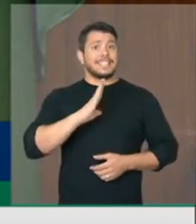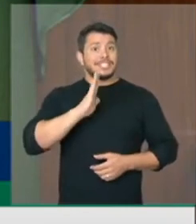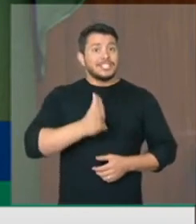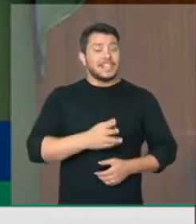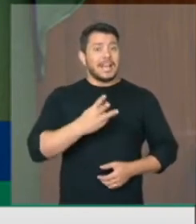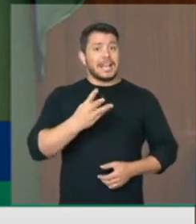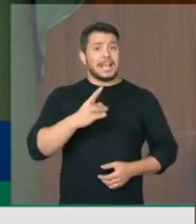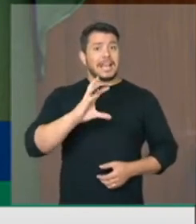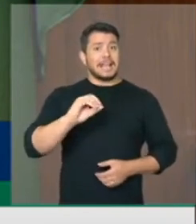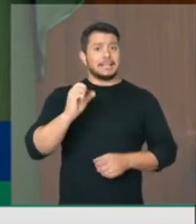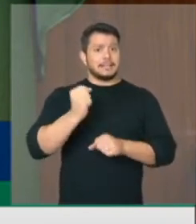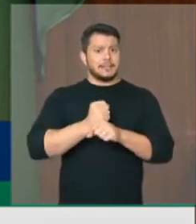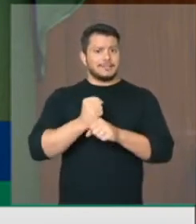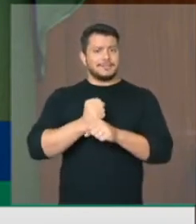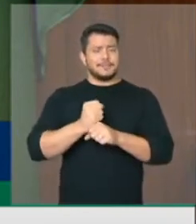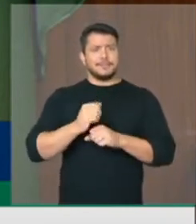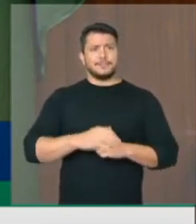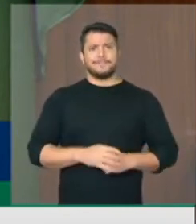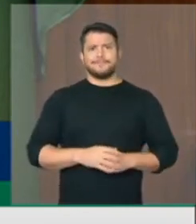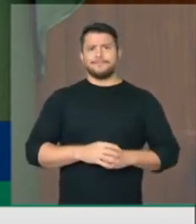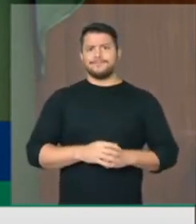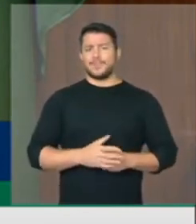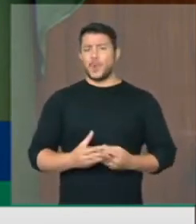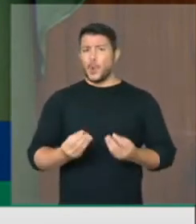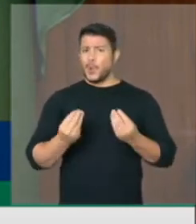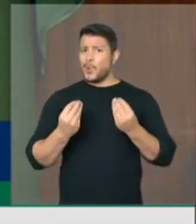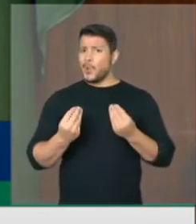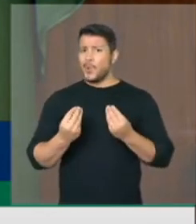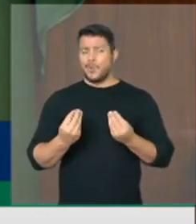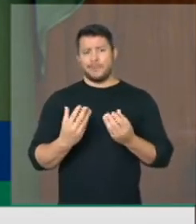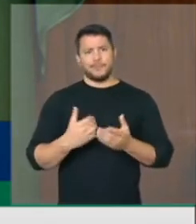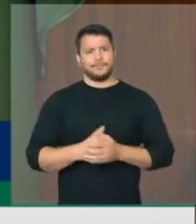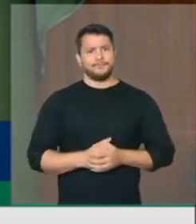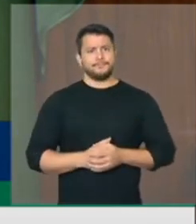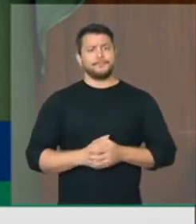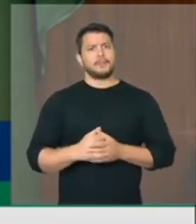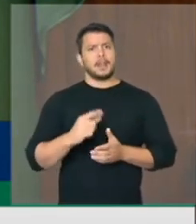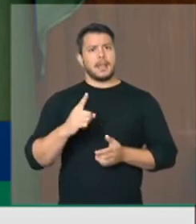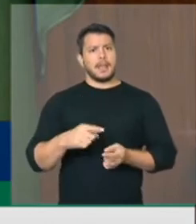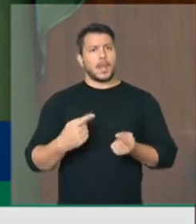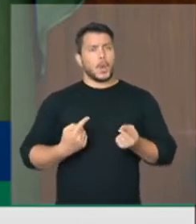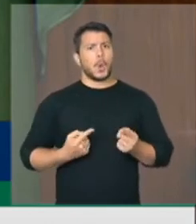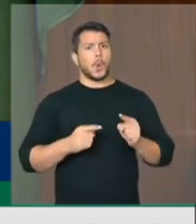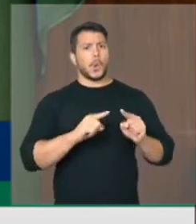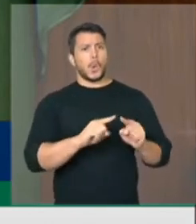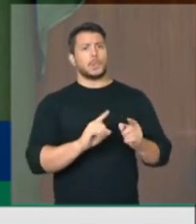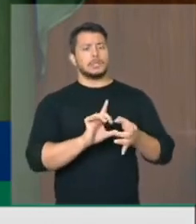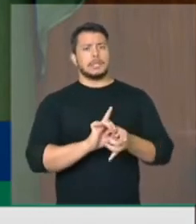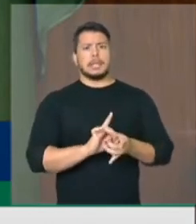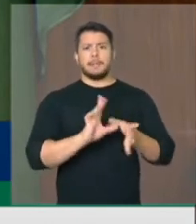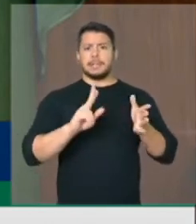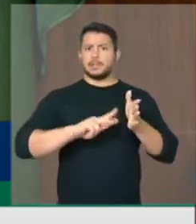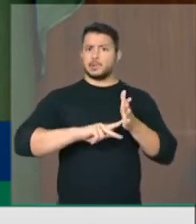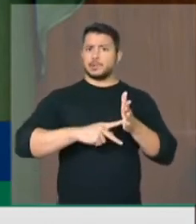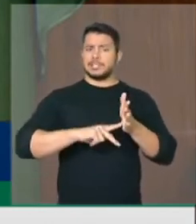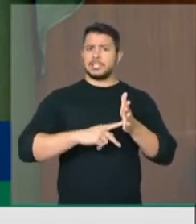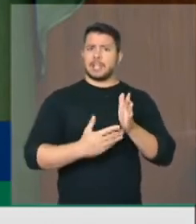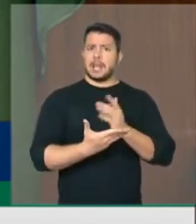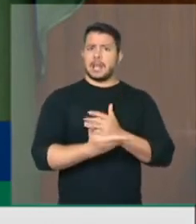Ora, é um verdadeiro absurdo esse ataque à liberdade sindical. E não é